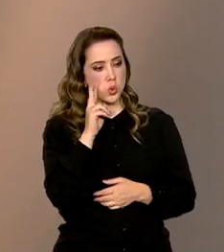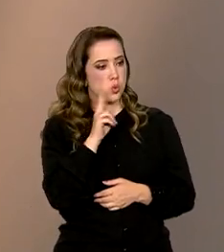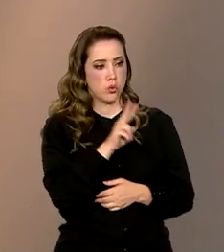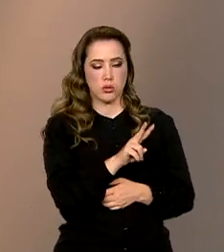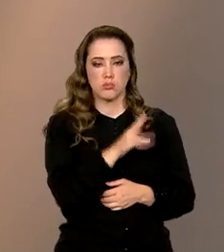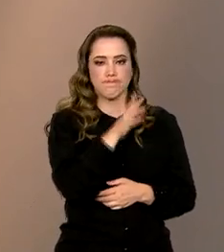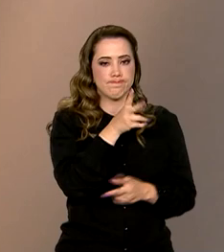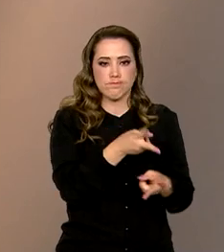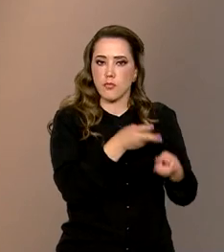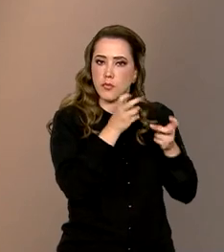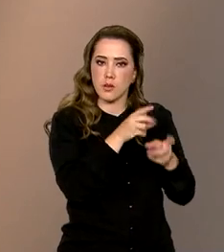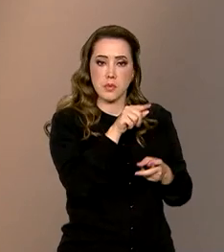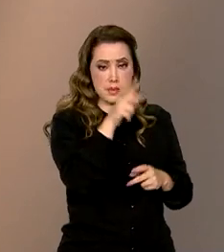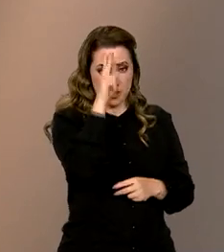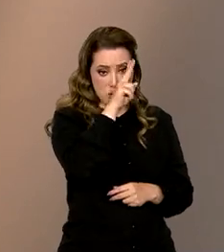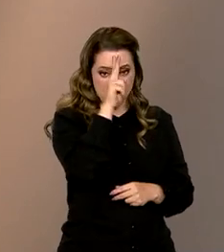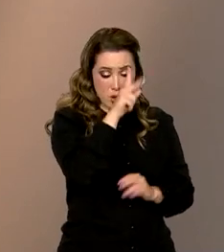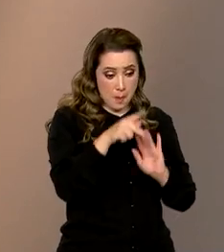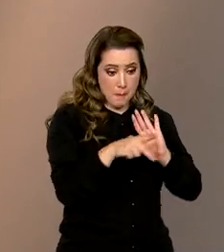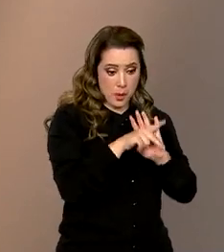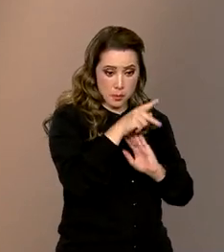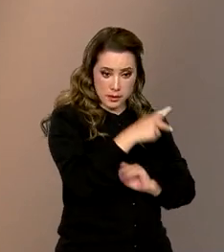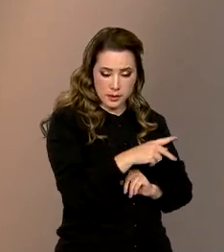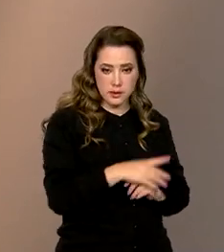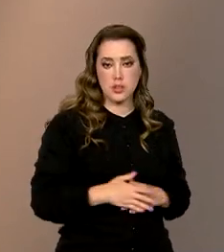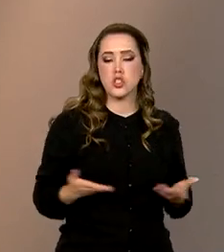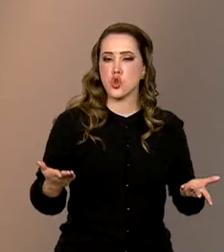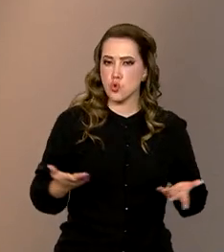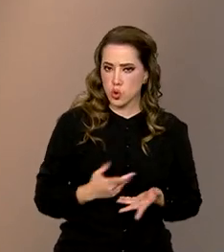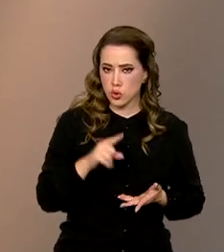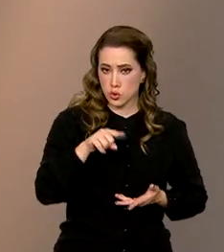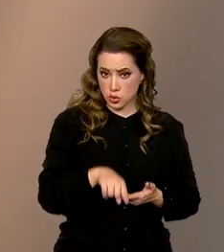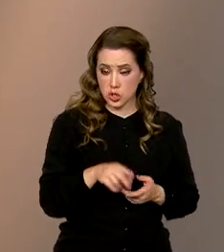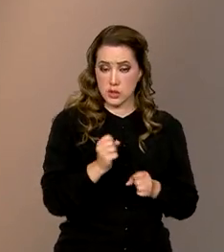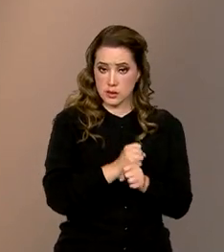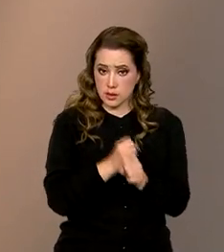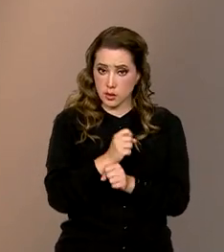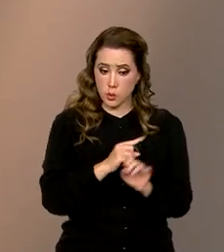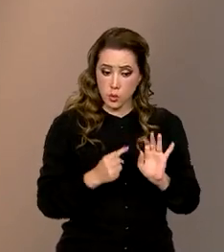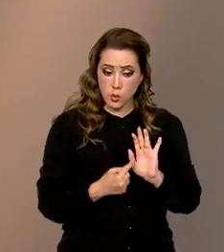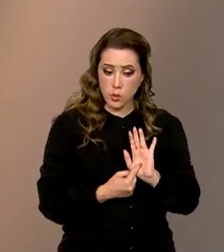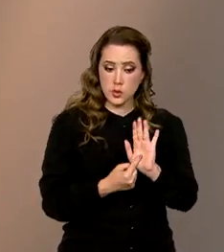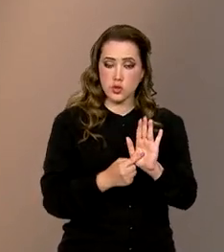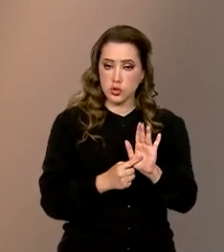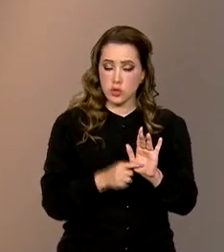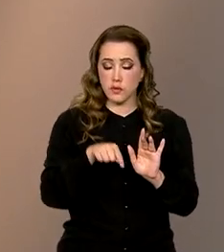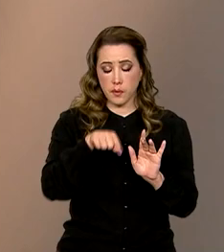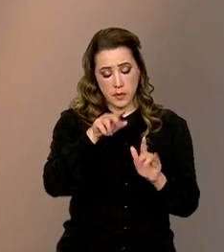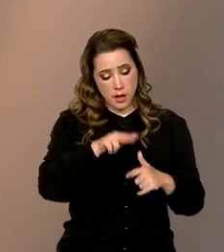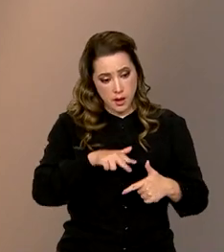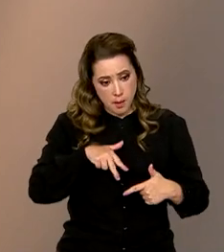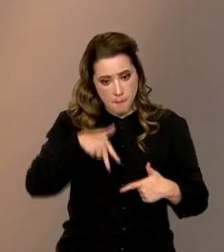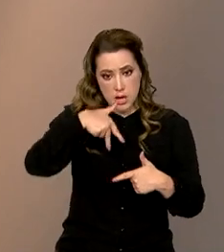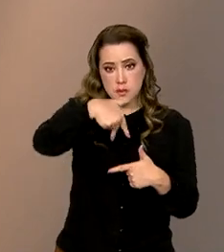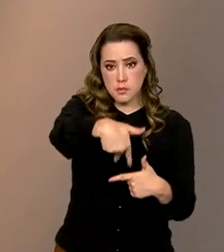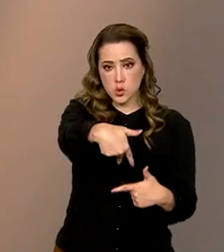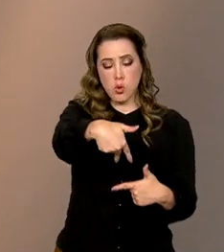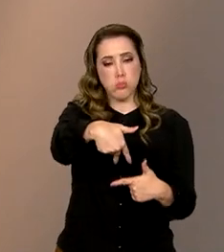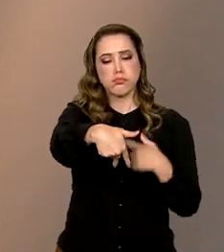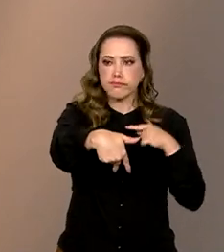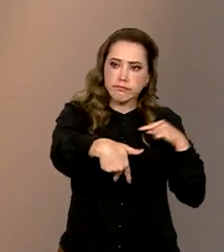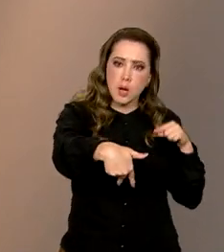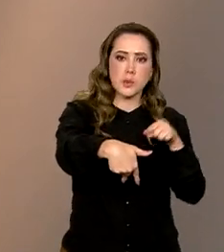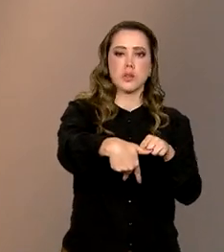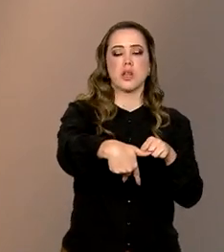Então, objetivo dessa primavera é trazer o protagonismo dessas pessoas, que elas apareçam nos museus, não só nos seus